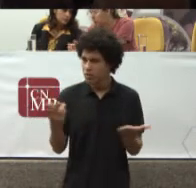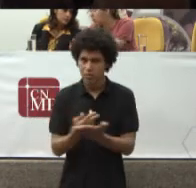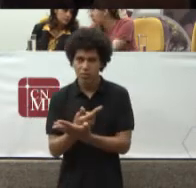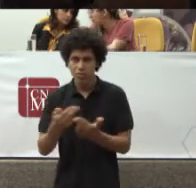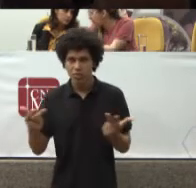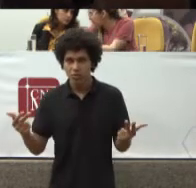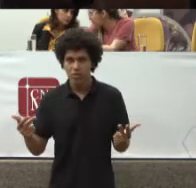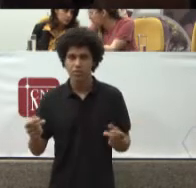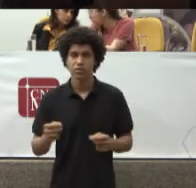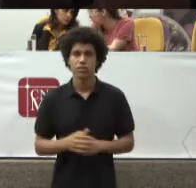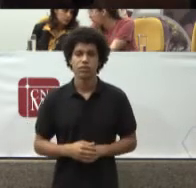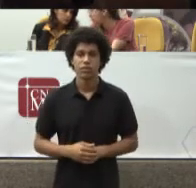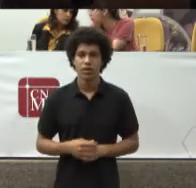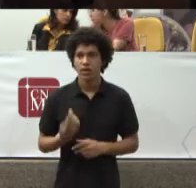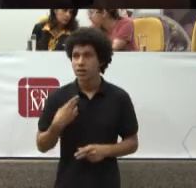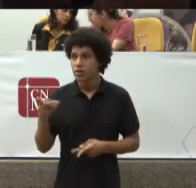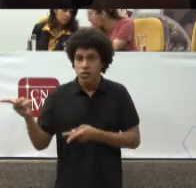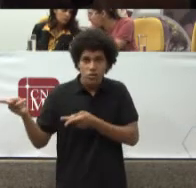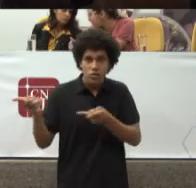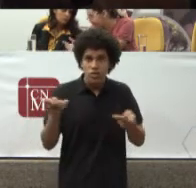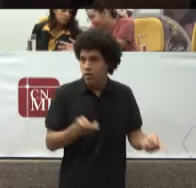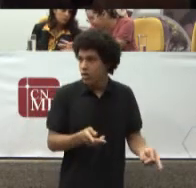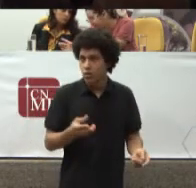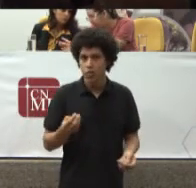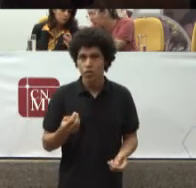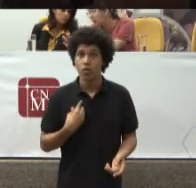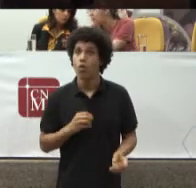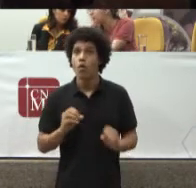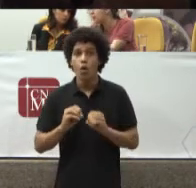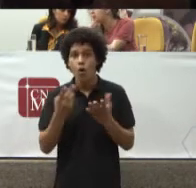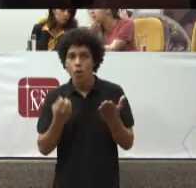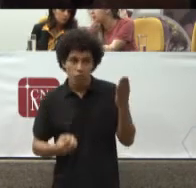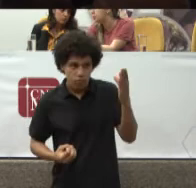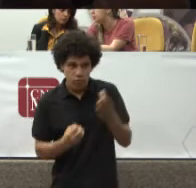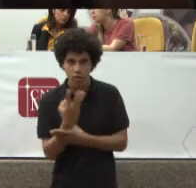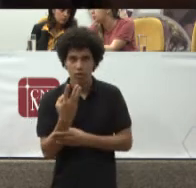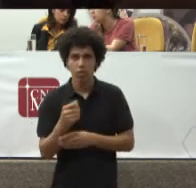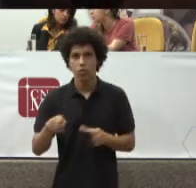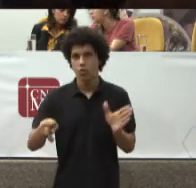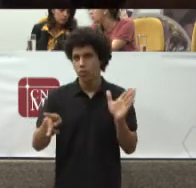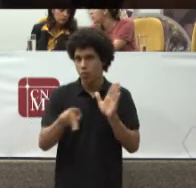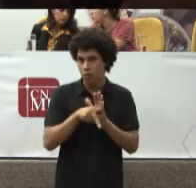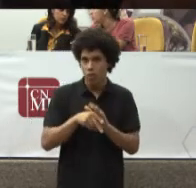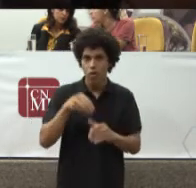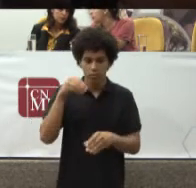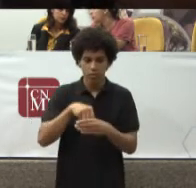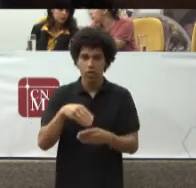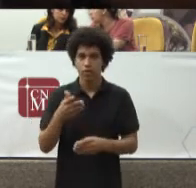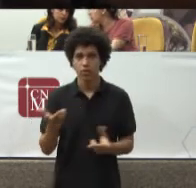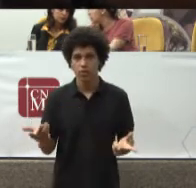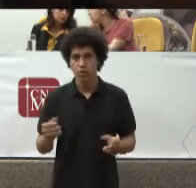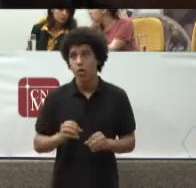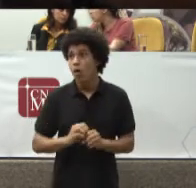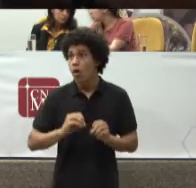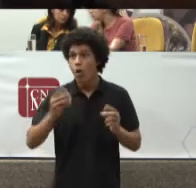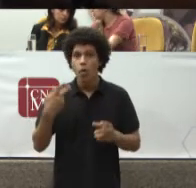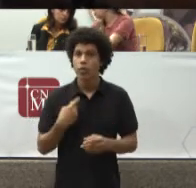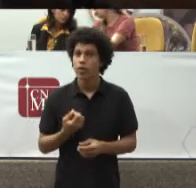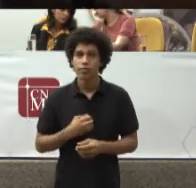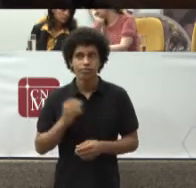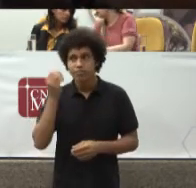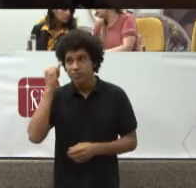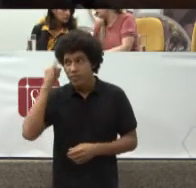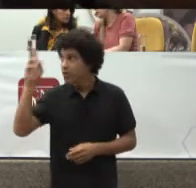Chegavam Ou porque Eram originários Com o secretário Estadual Da saúde No polo Ou porque Viam no duplo